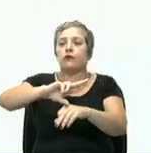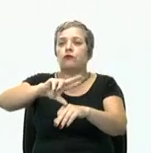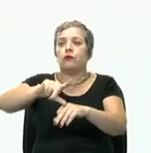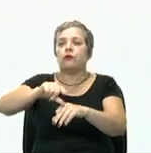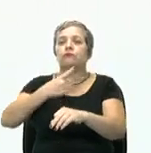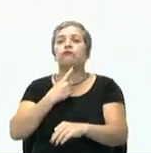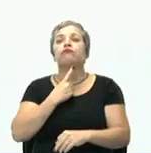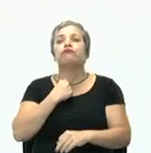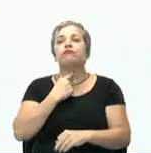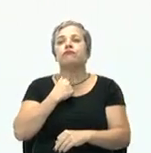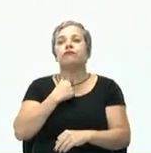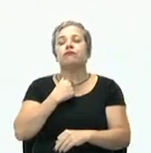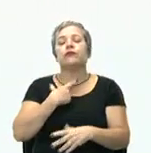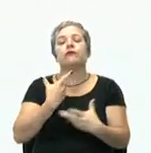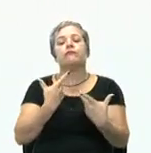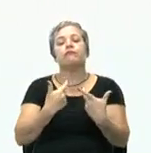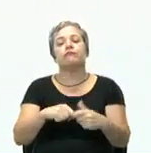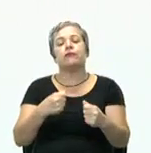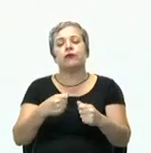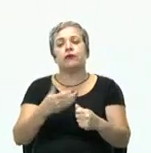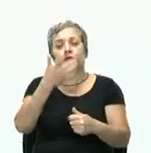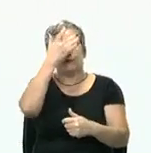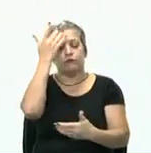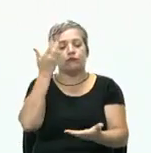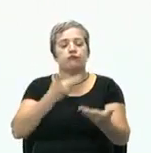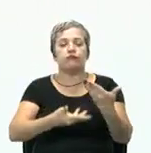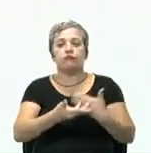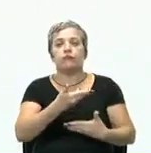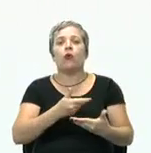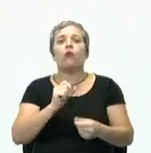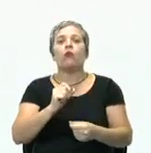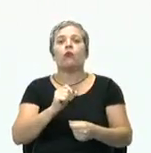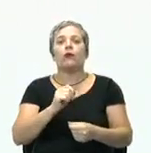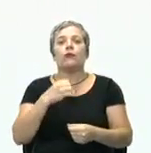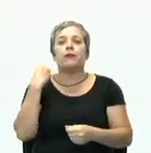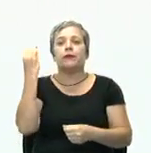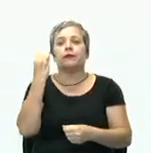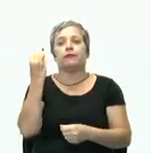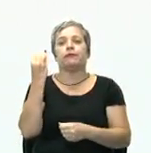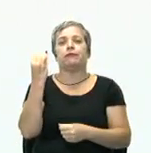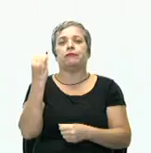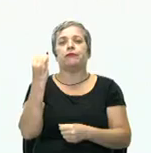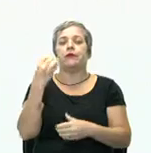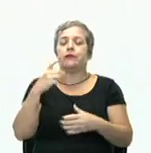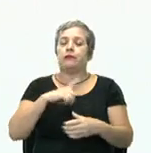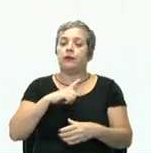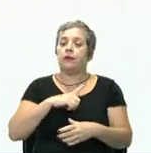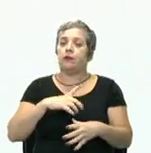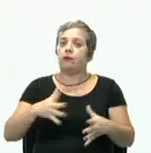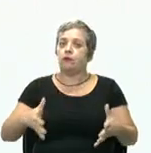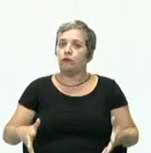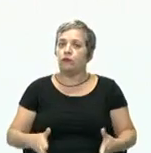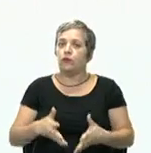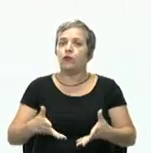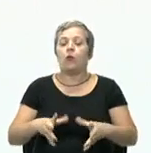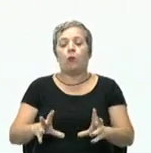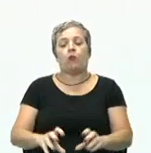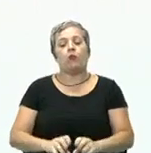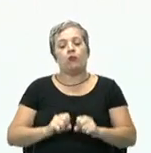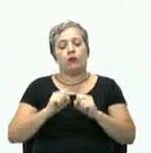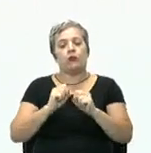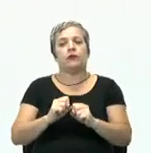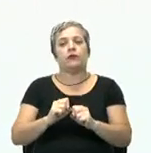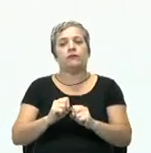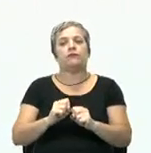interesses e necessidades dos envolvidos. Olha a importância do líder, da motivação, do poder dentro das